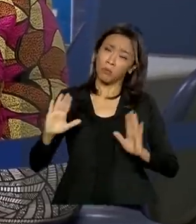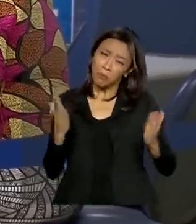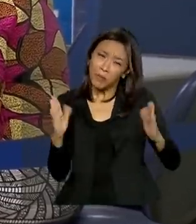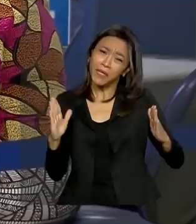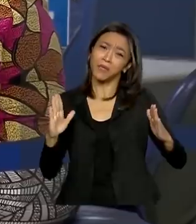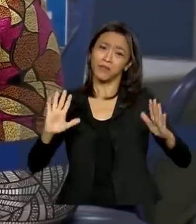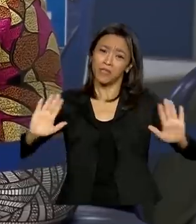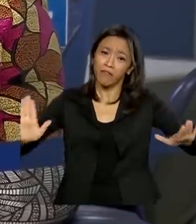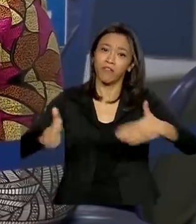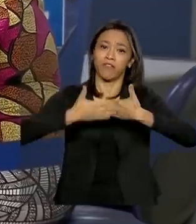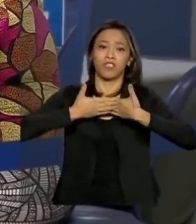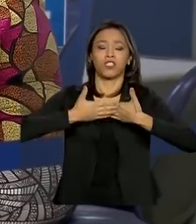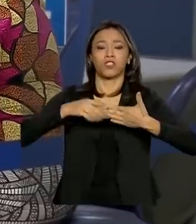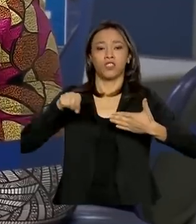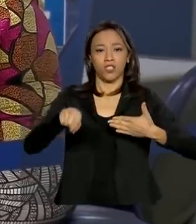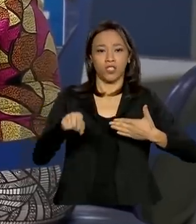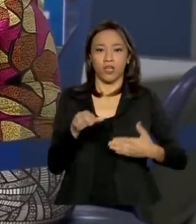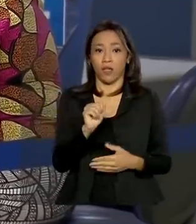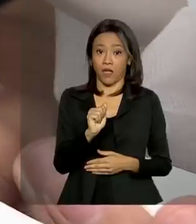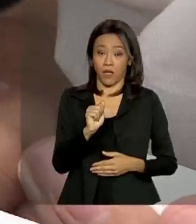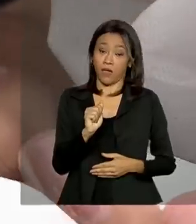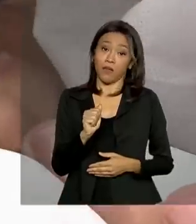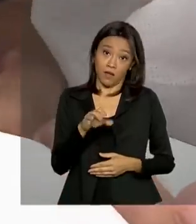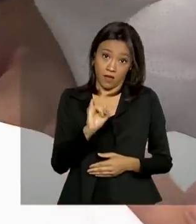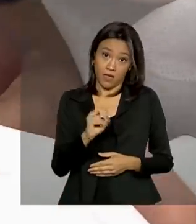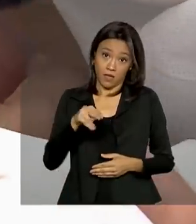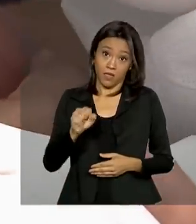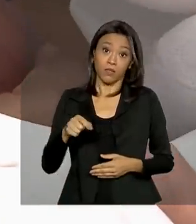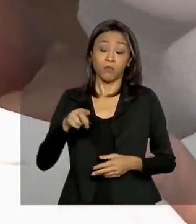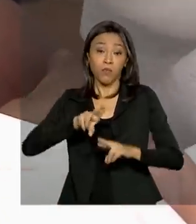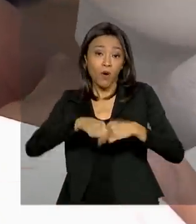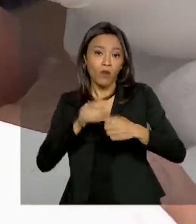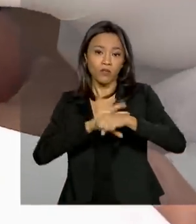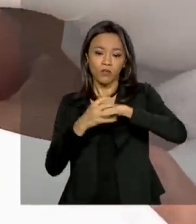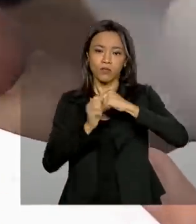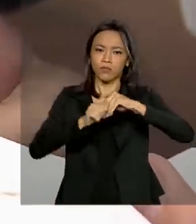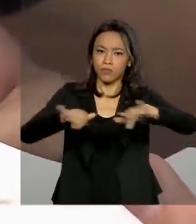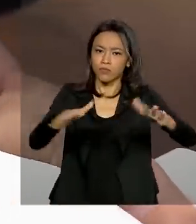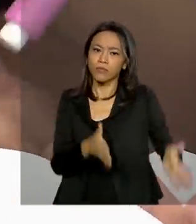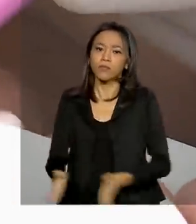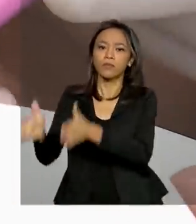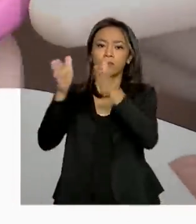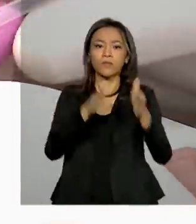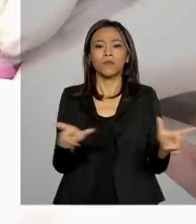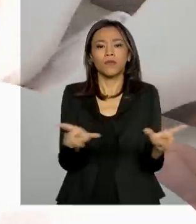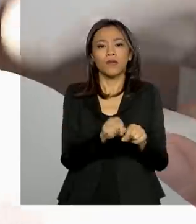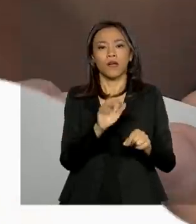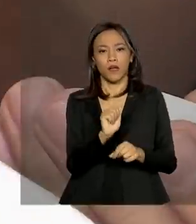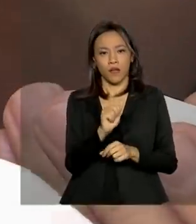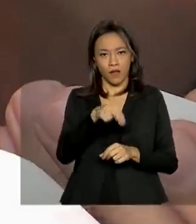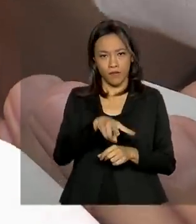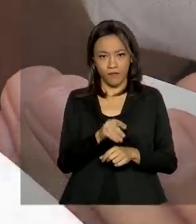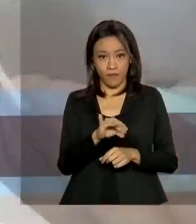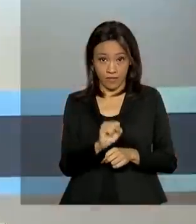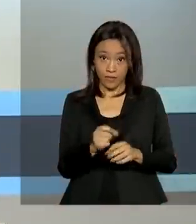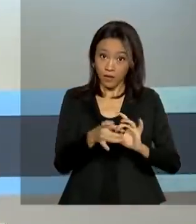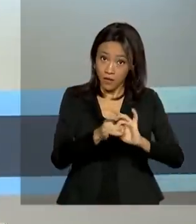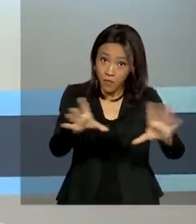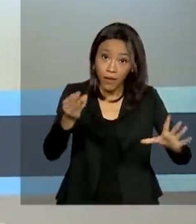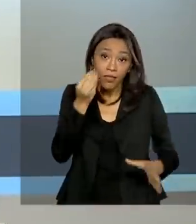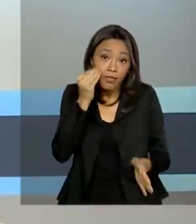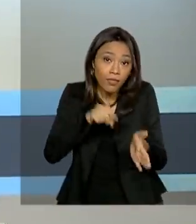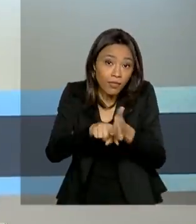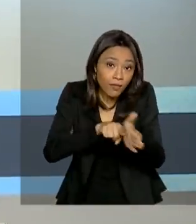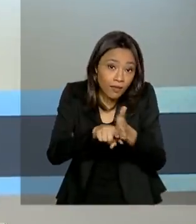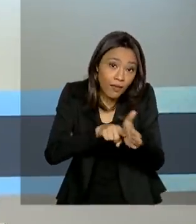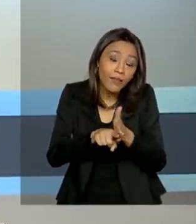por conta da pandemia do coronavírus. Anvisa libera testes da Covid-19 em farmácias. E veja